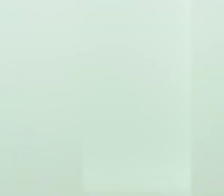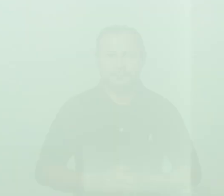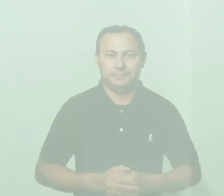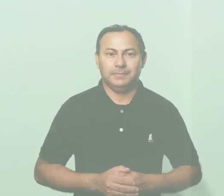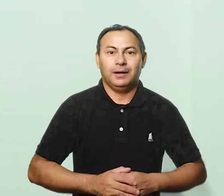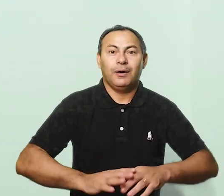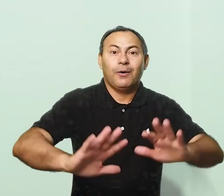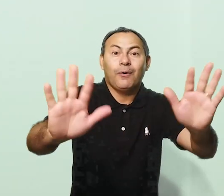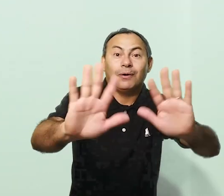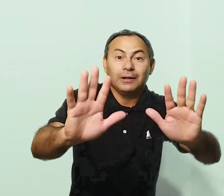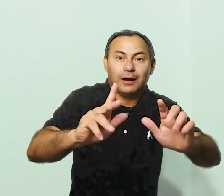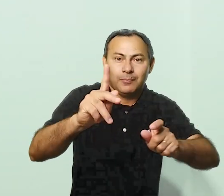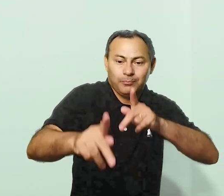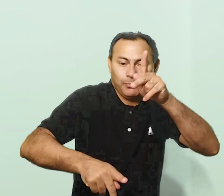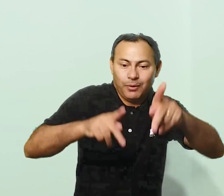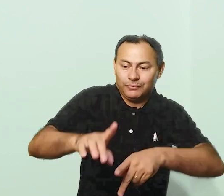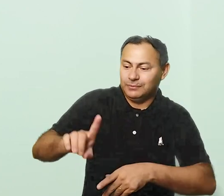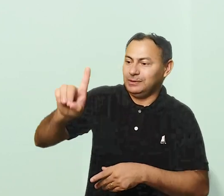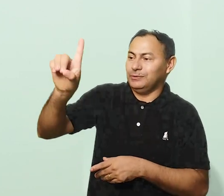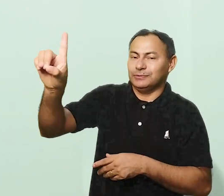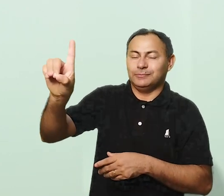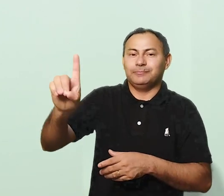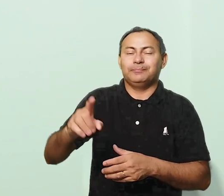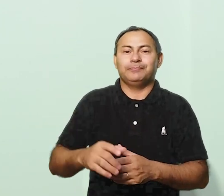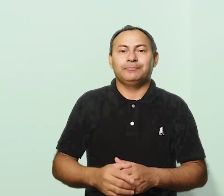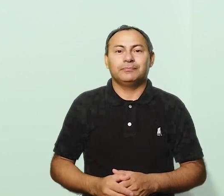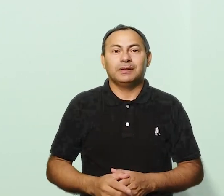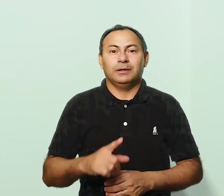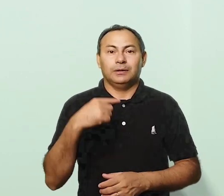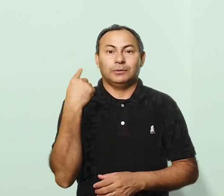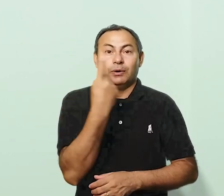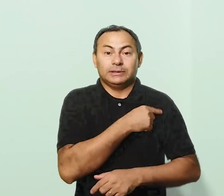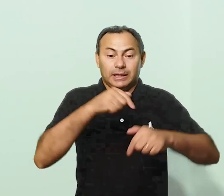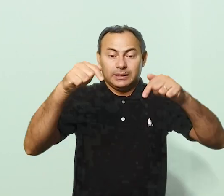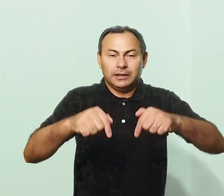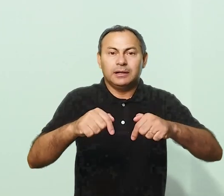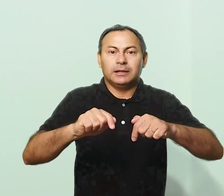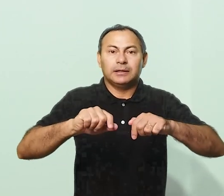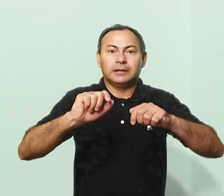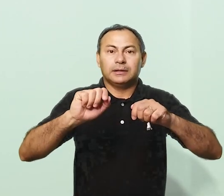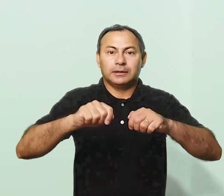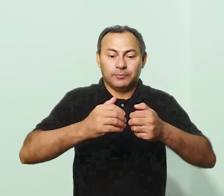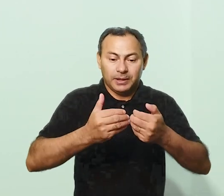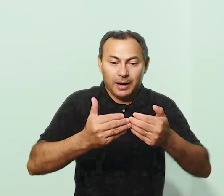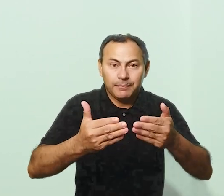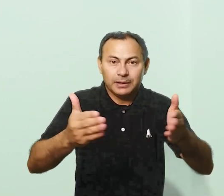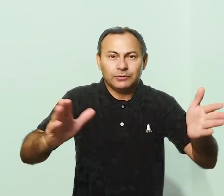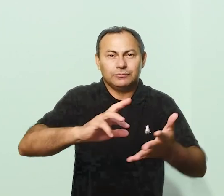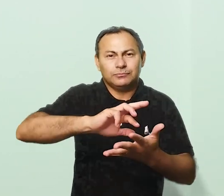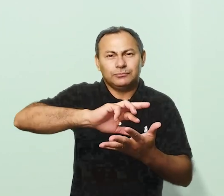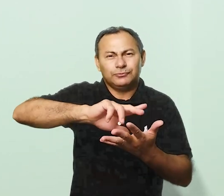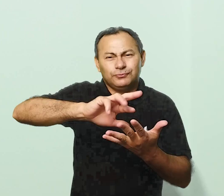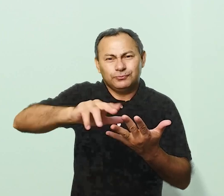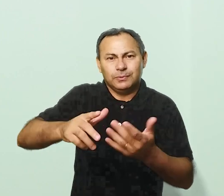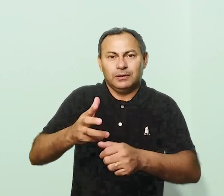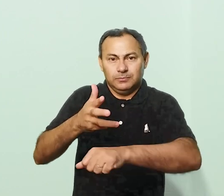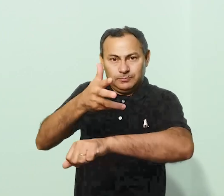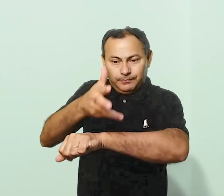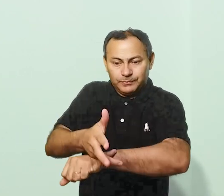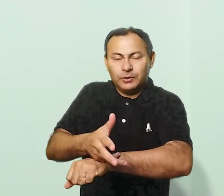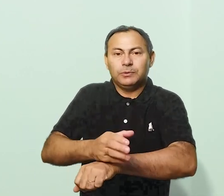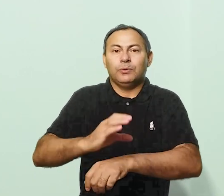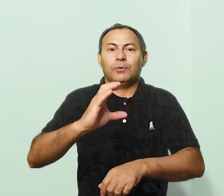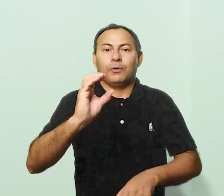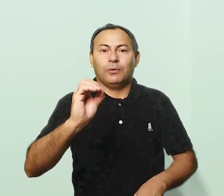Olá, povo de Deus! Estamos aqui para dar abertura a uma série de vídeos sobre o